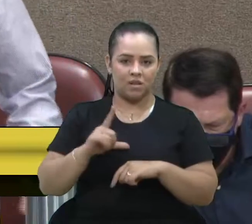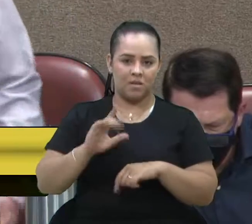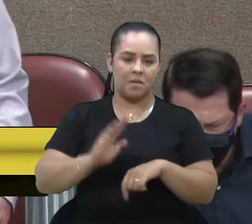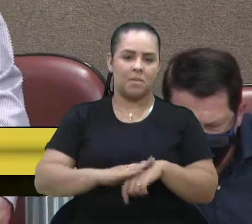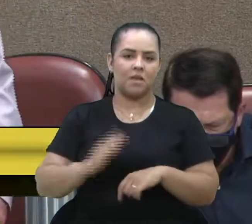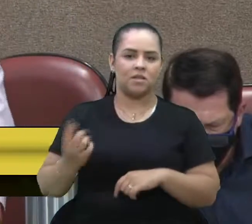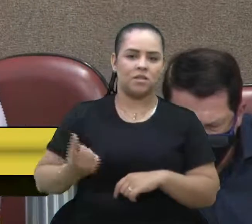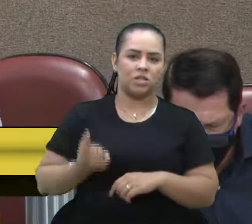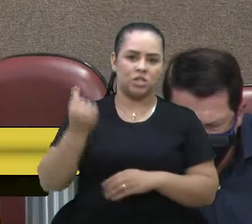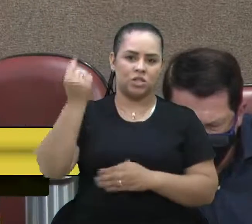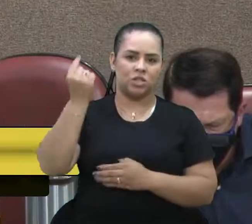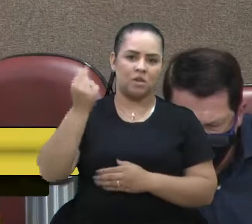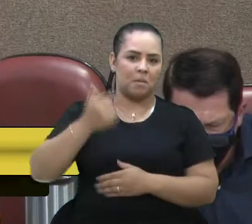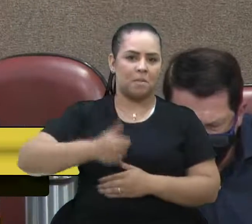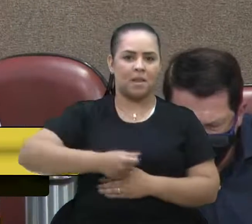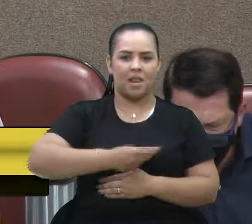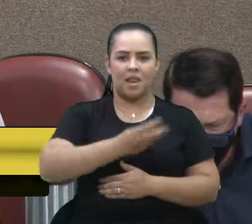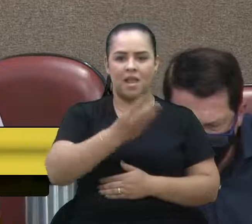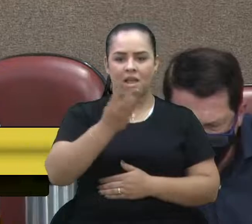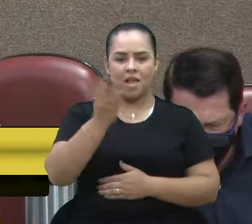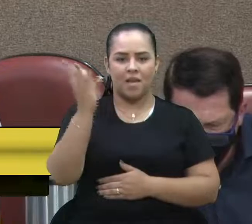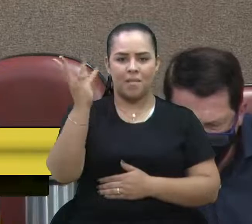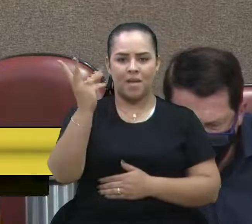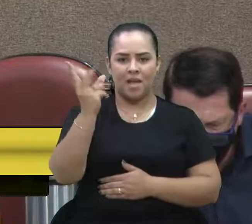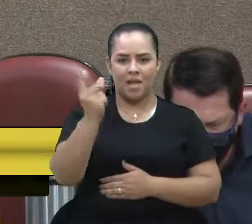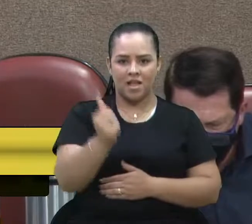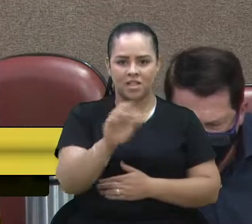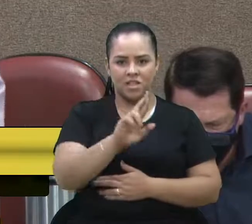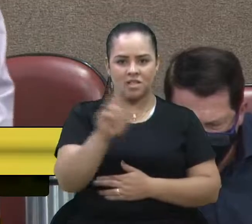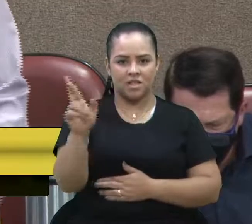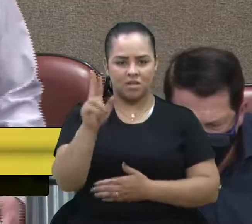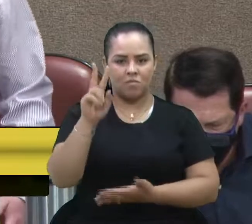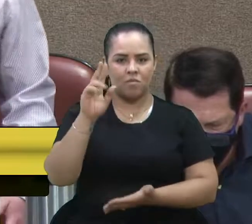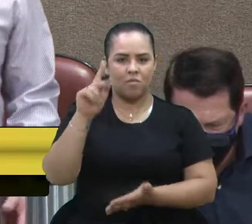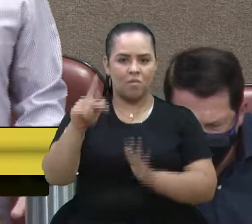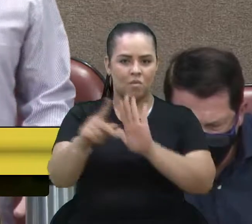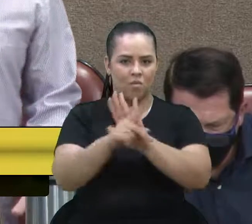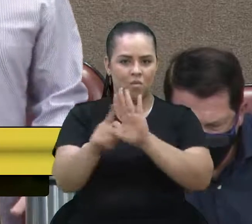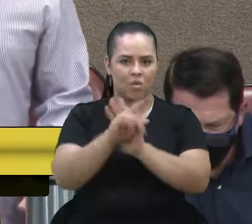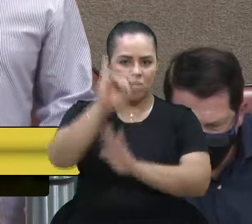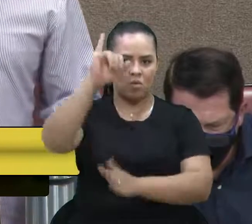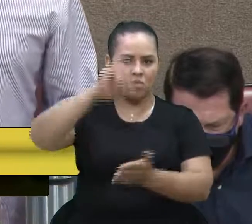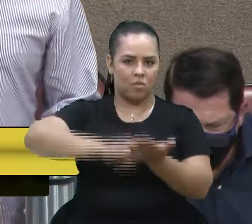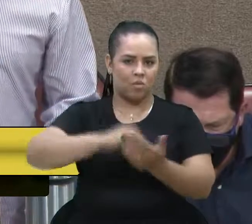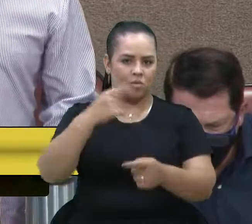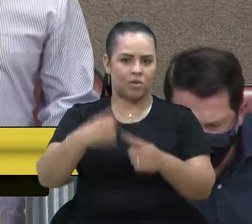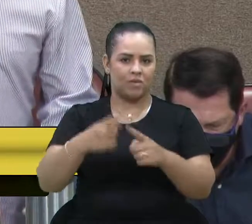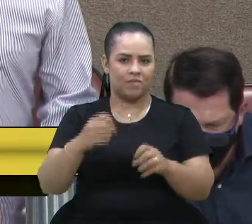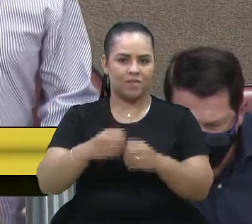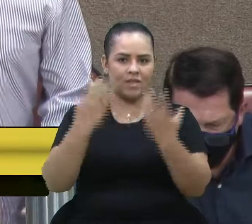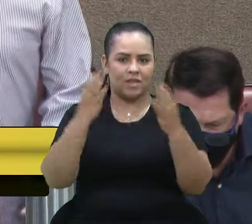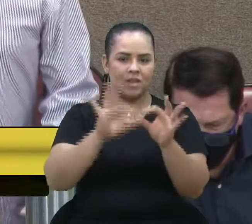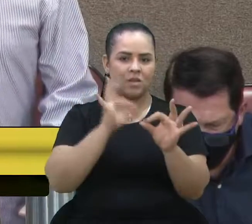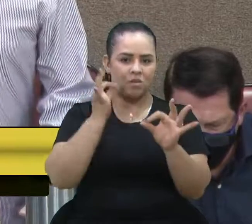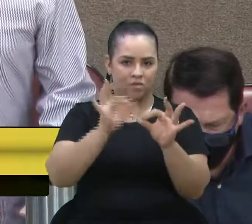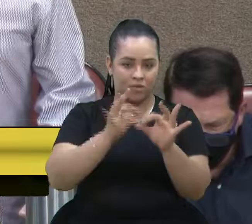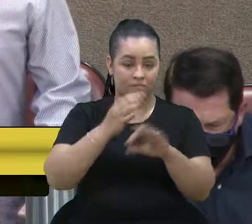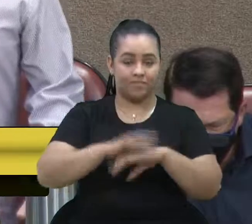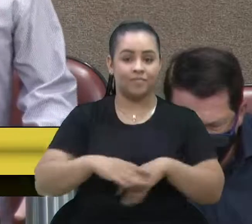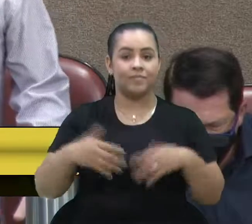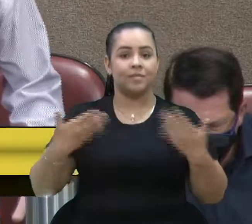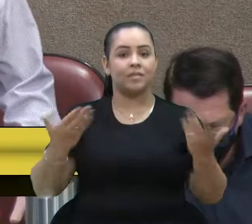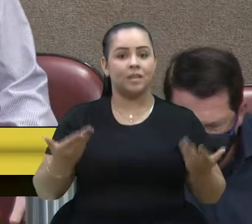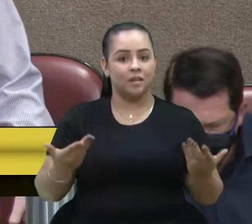públicos milhares de reais advindos de impostos gerados devido à festa nacional da uva. Bem